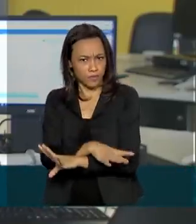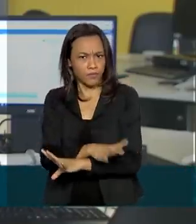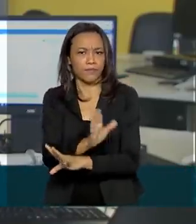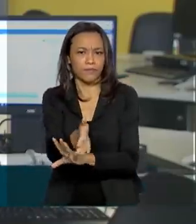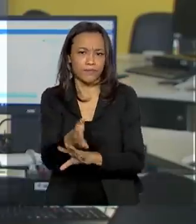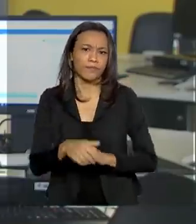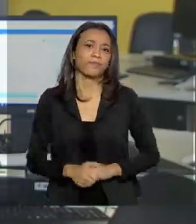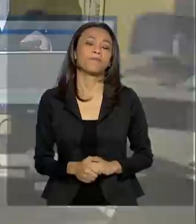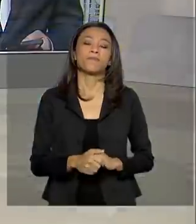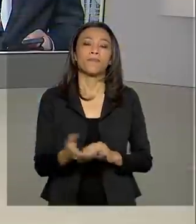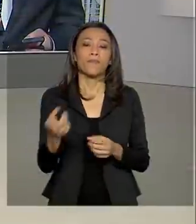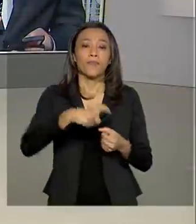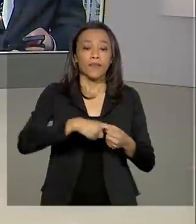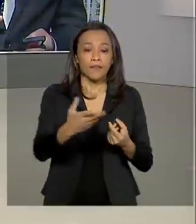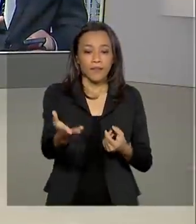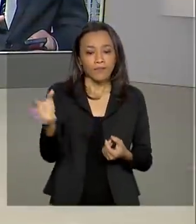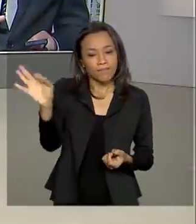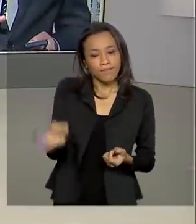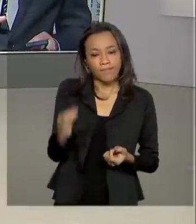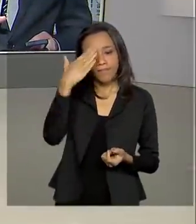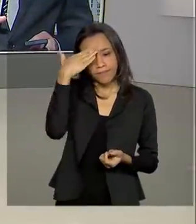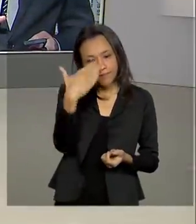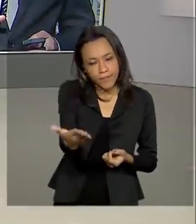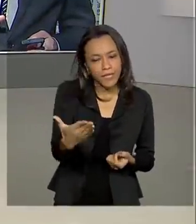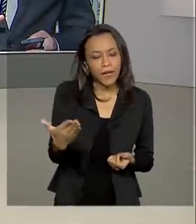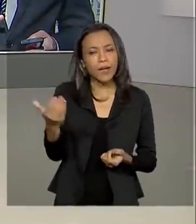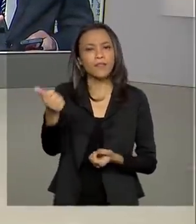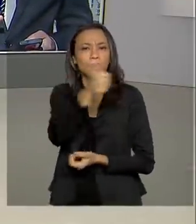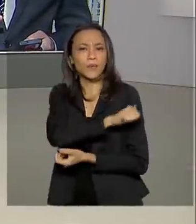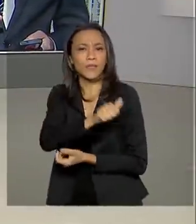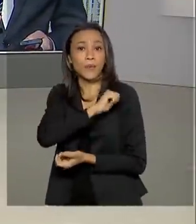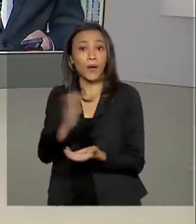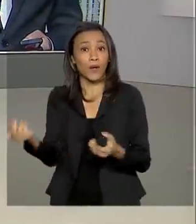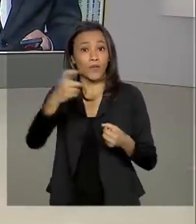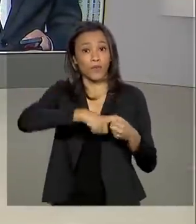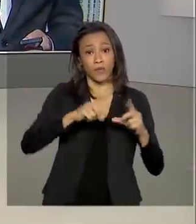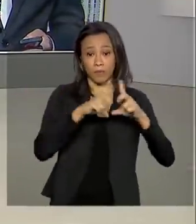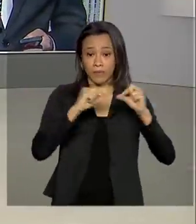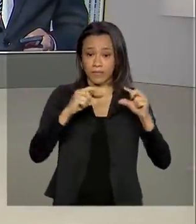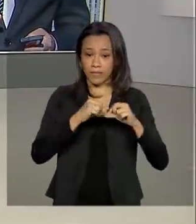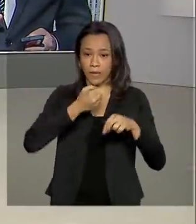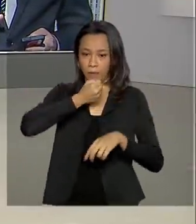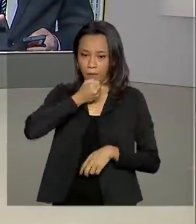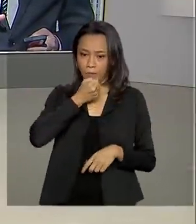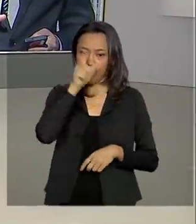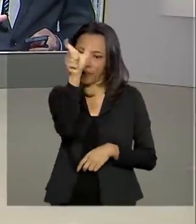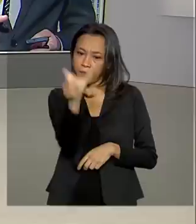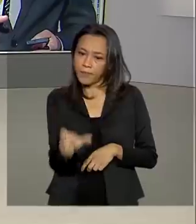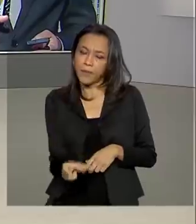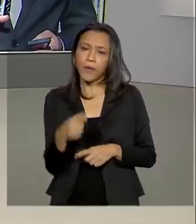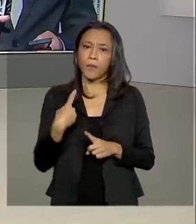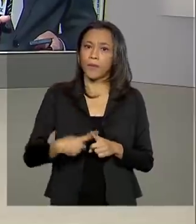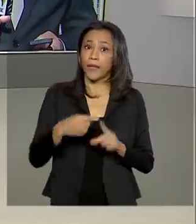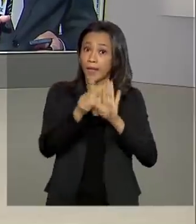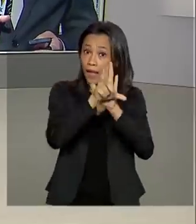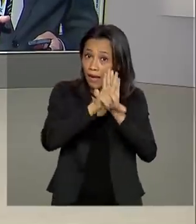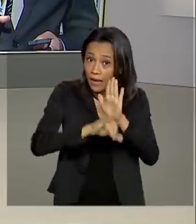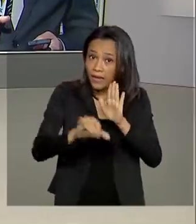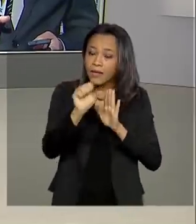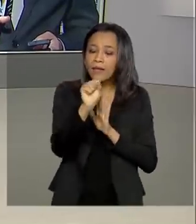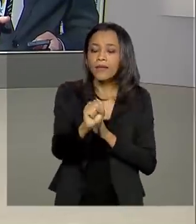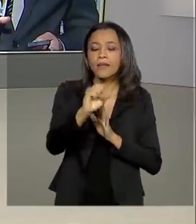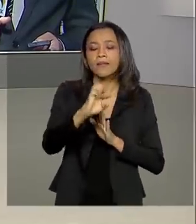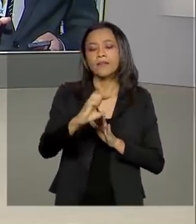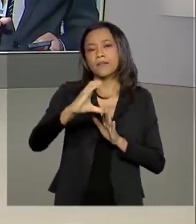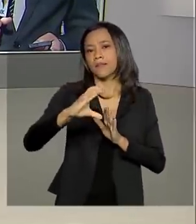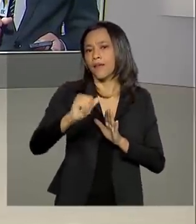Voltamos com você, Carla. Tá certo, Maurício, obrigada. E do Rio de Janeiro a gente volta para Brasília com o repórter Glauco de Queiroz, porque a lei seca completa 12 anos